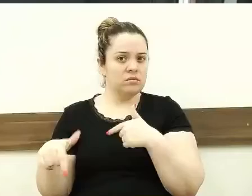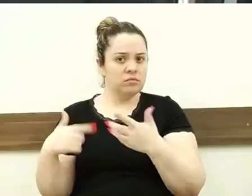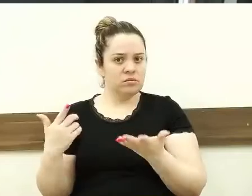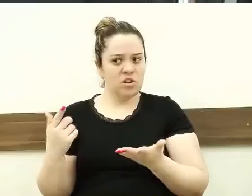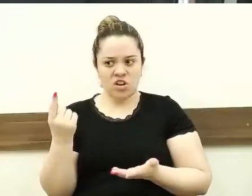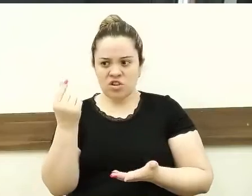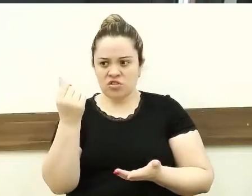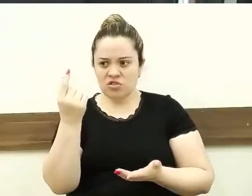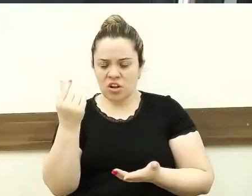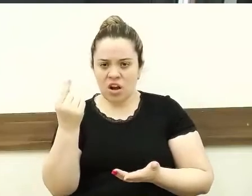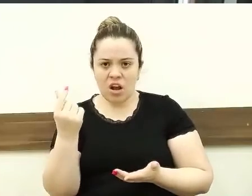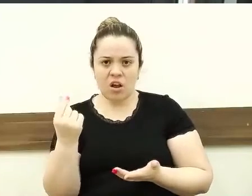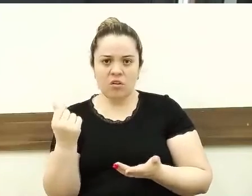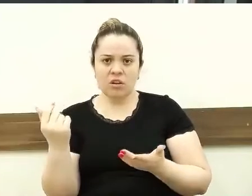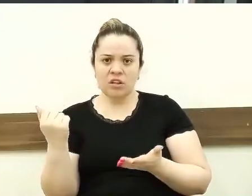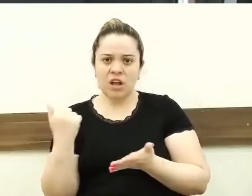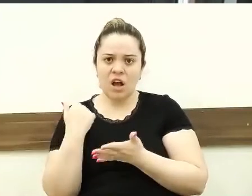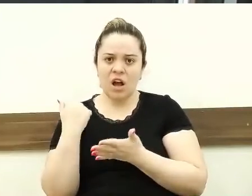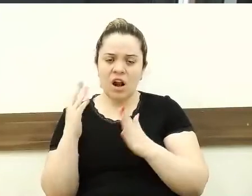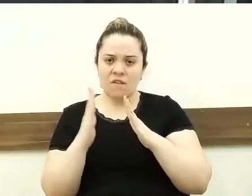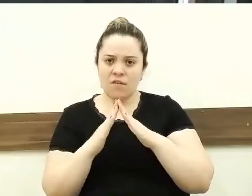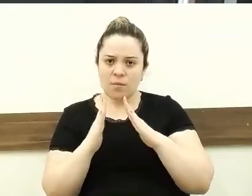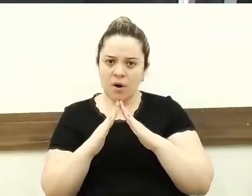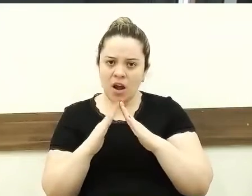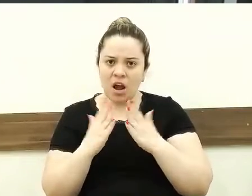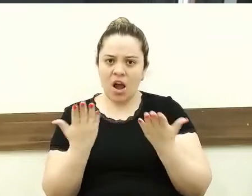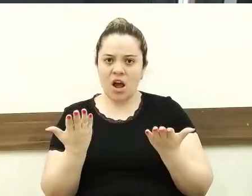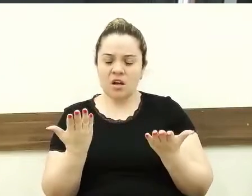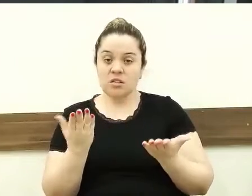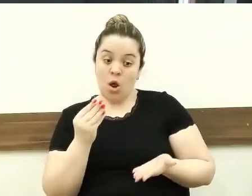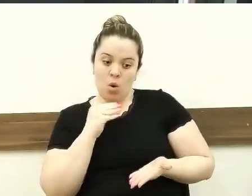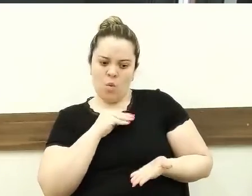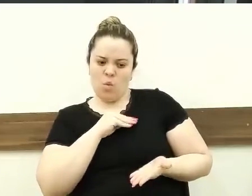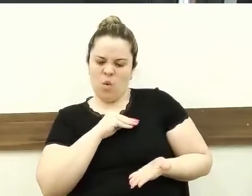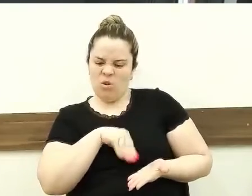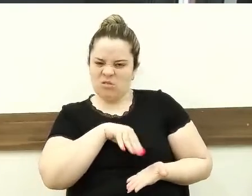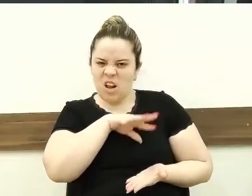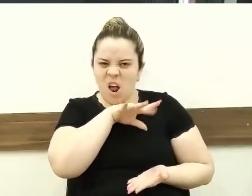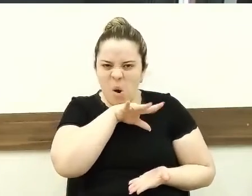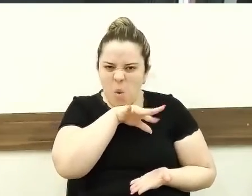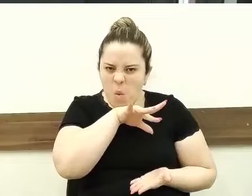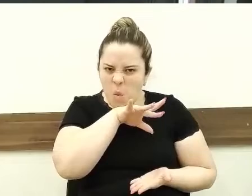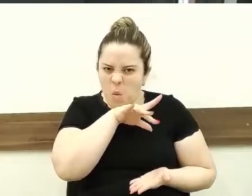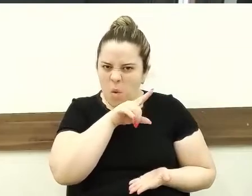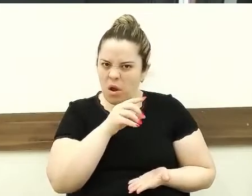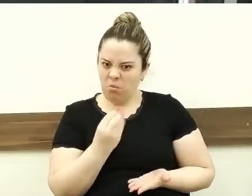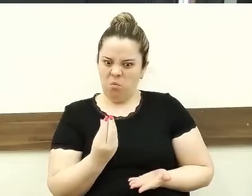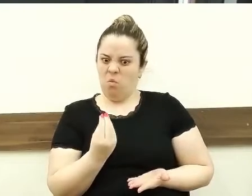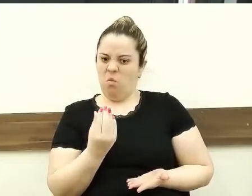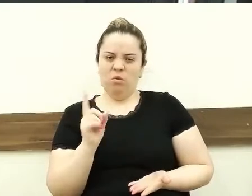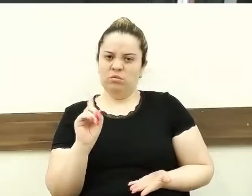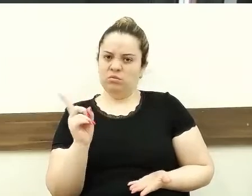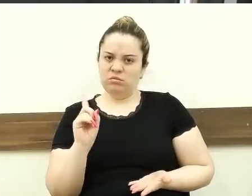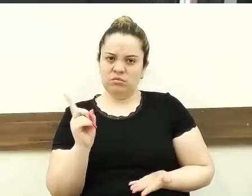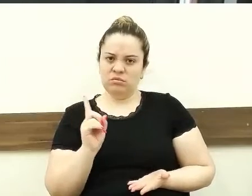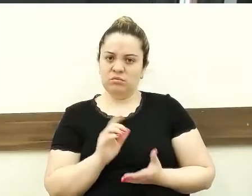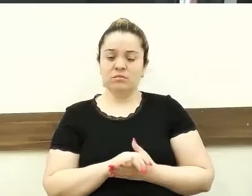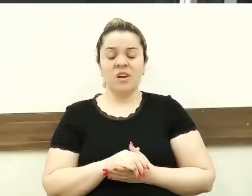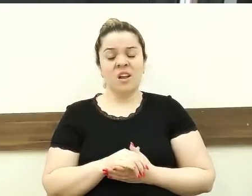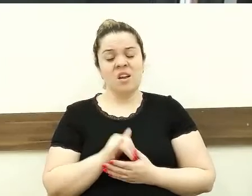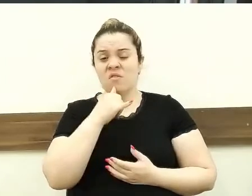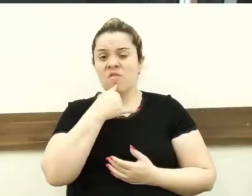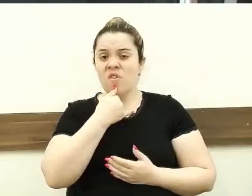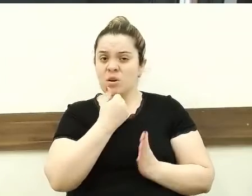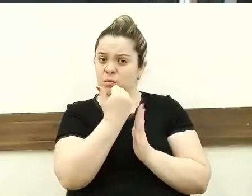casa, que não é um salário tão ruim mesmo, infelizmente, com essa questão dessa redução, da